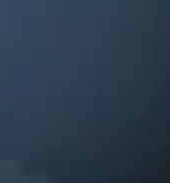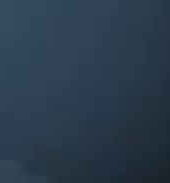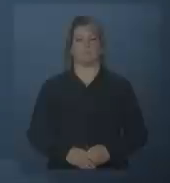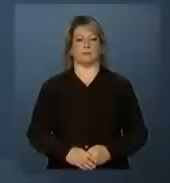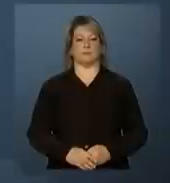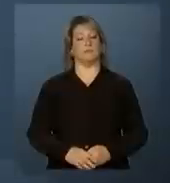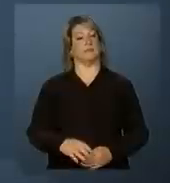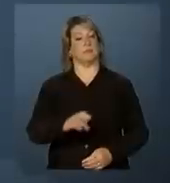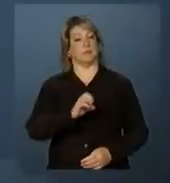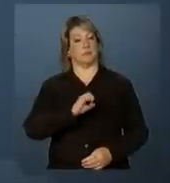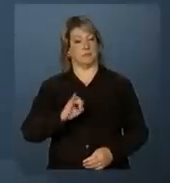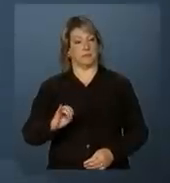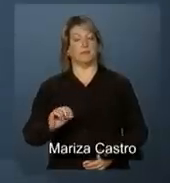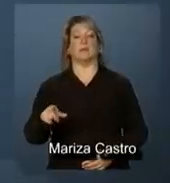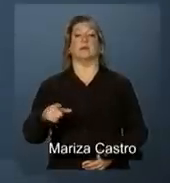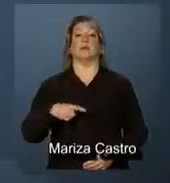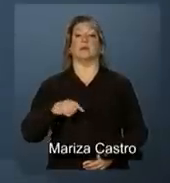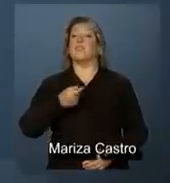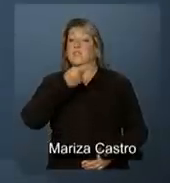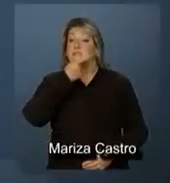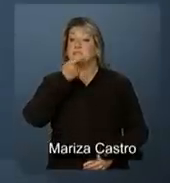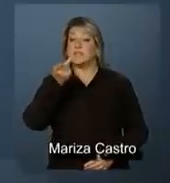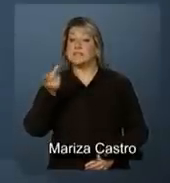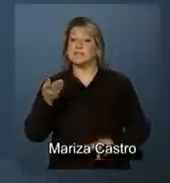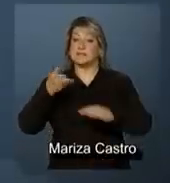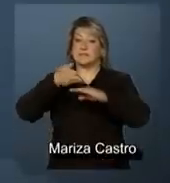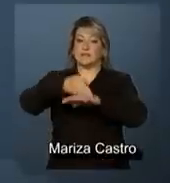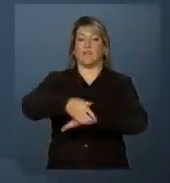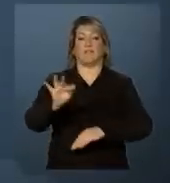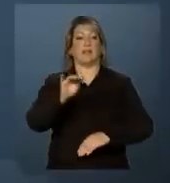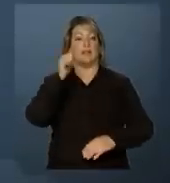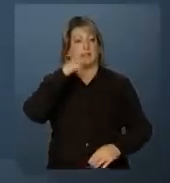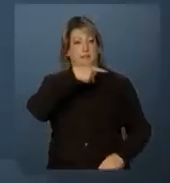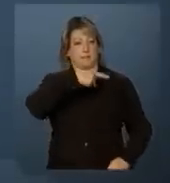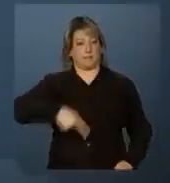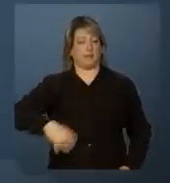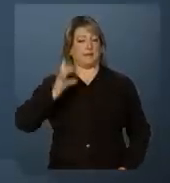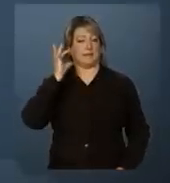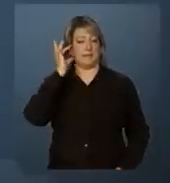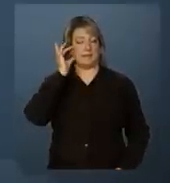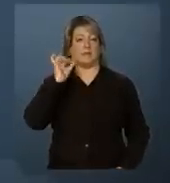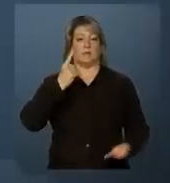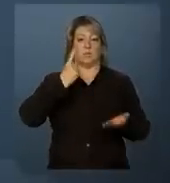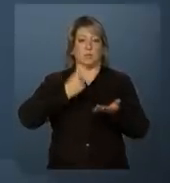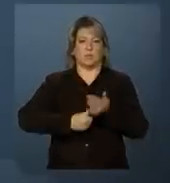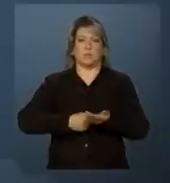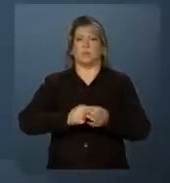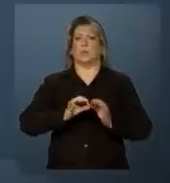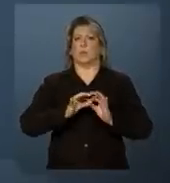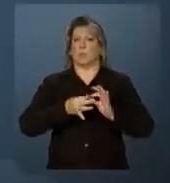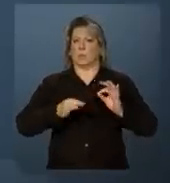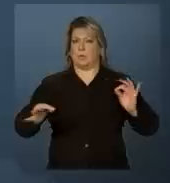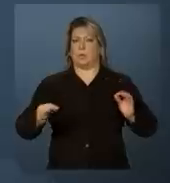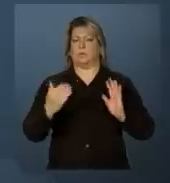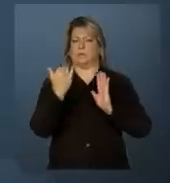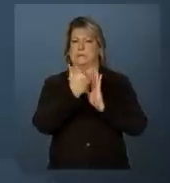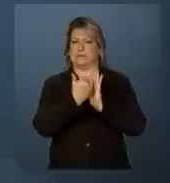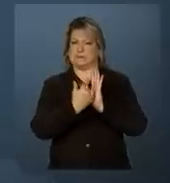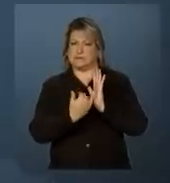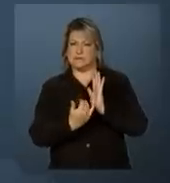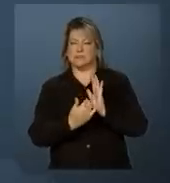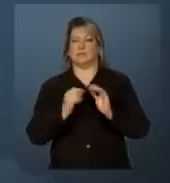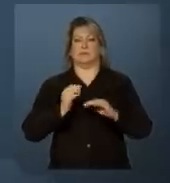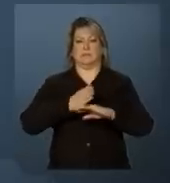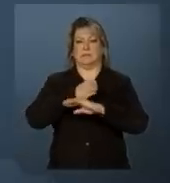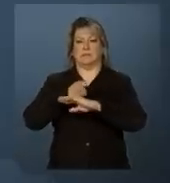Olá, em visita à França, a presidenta Adima Rousseff cumpre uma extensa agenda que inclui